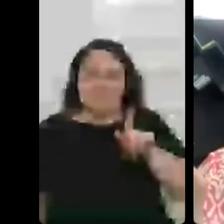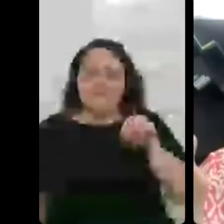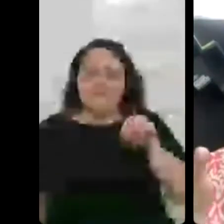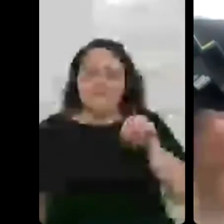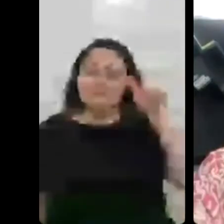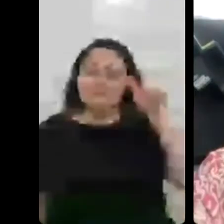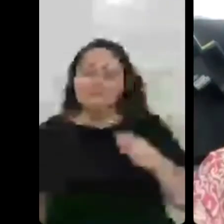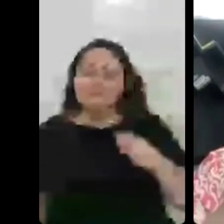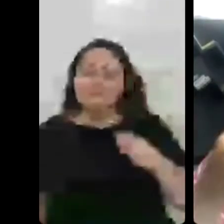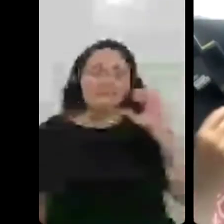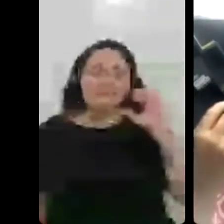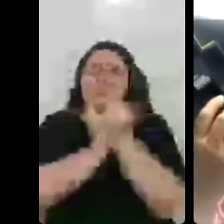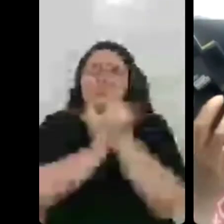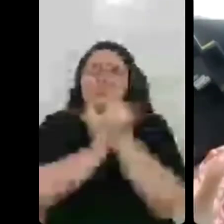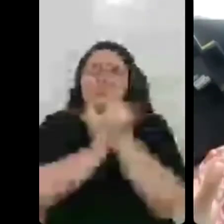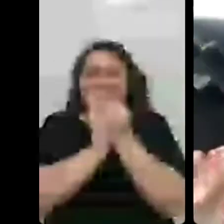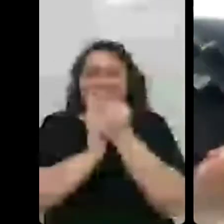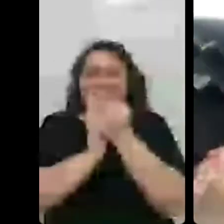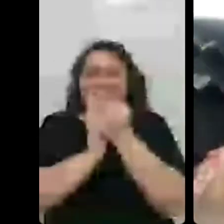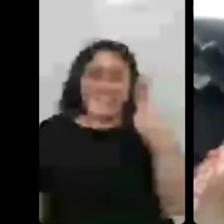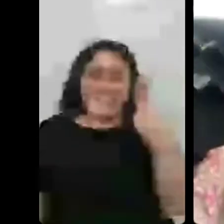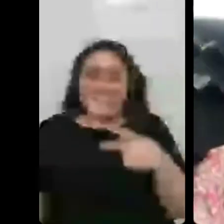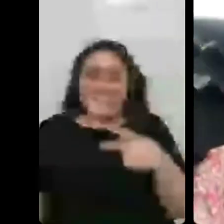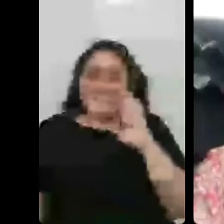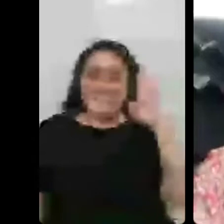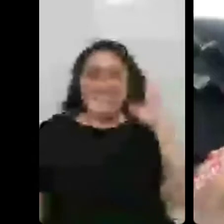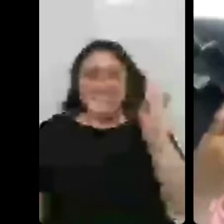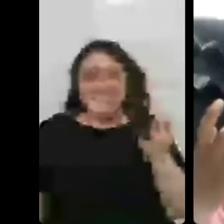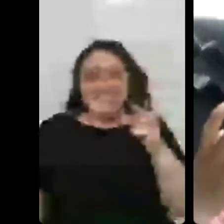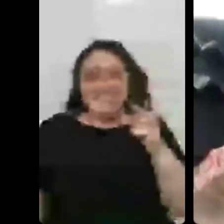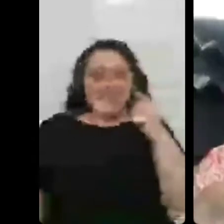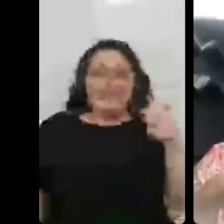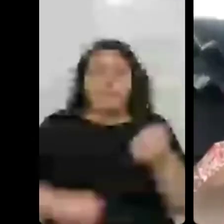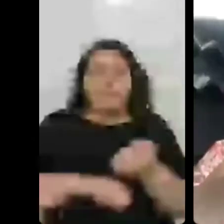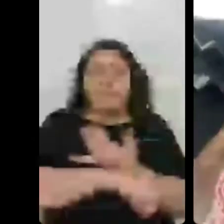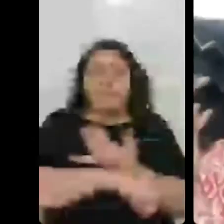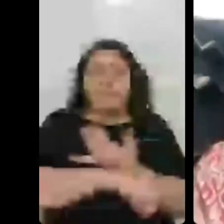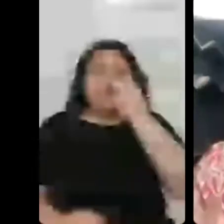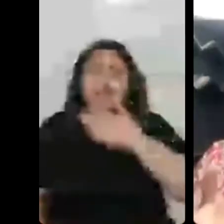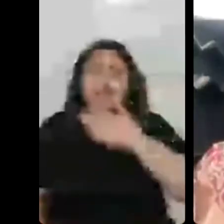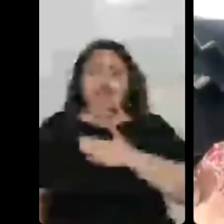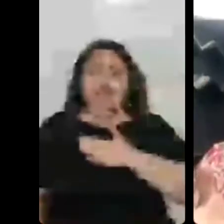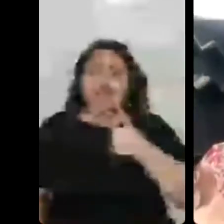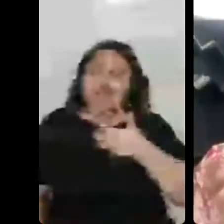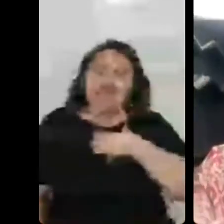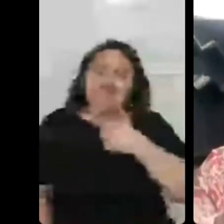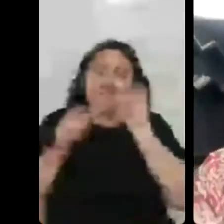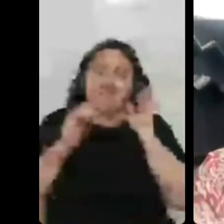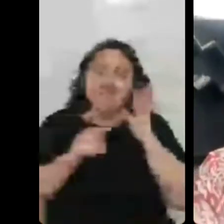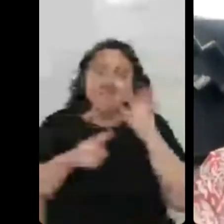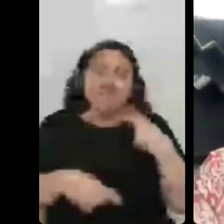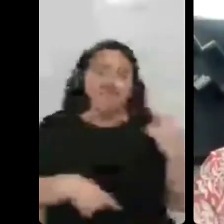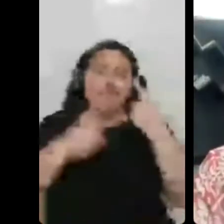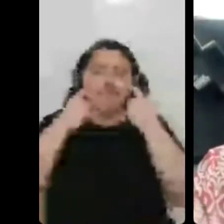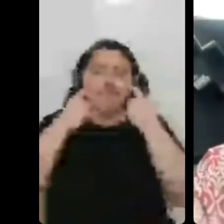da nossa universidade assim e ter visto ele emocionado de me ver foi legal porque assim choramos dois juntos no corredor não